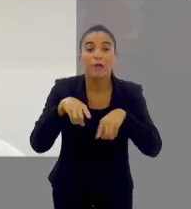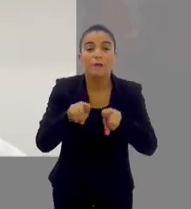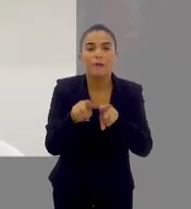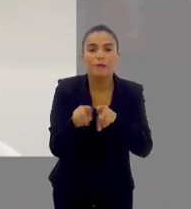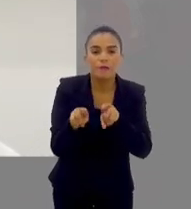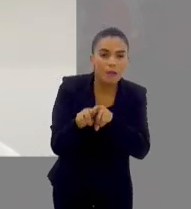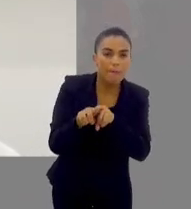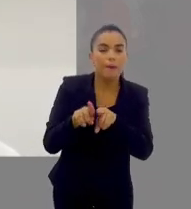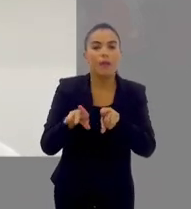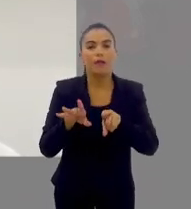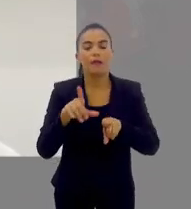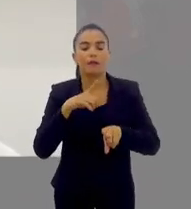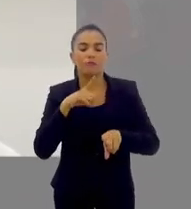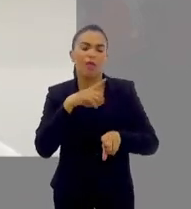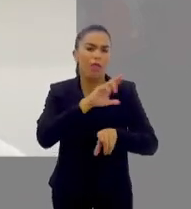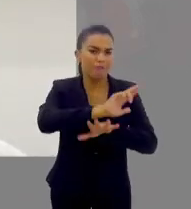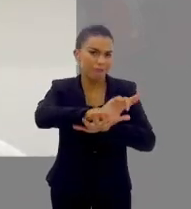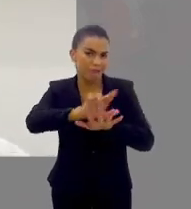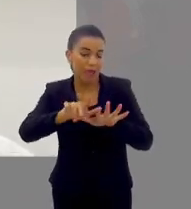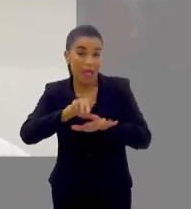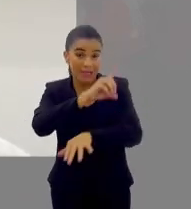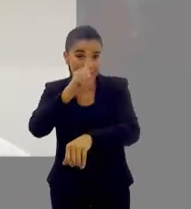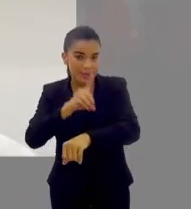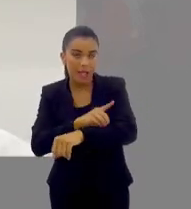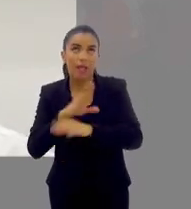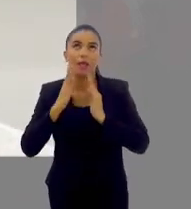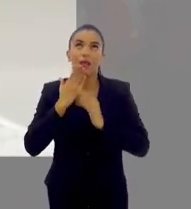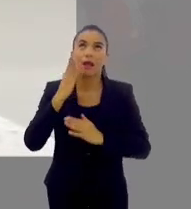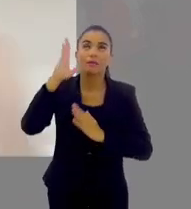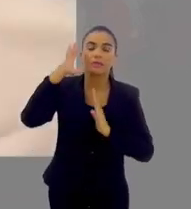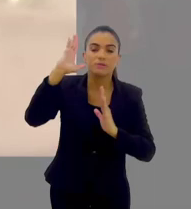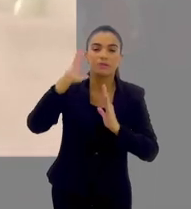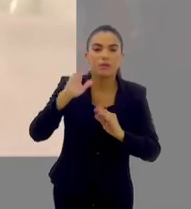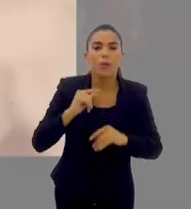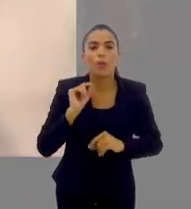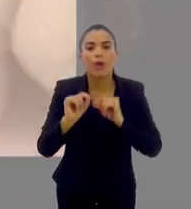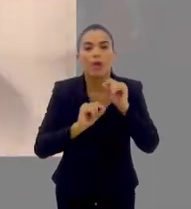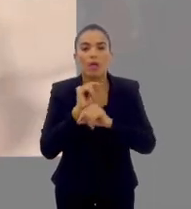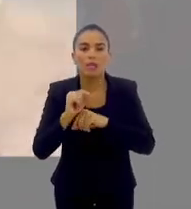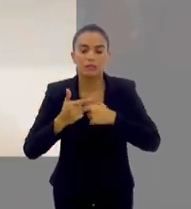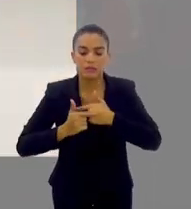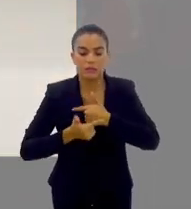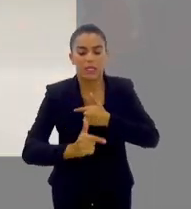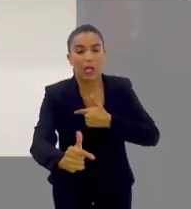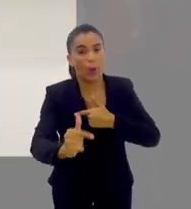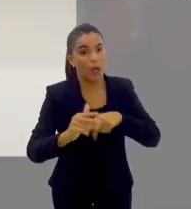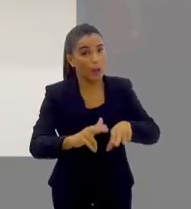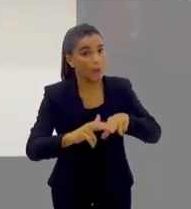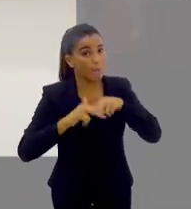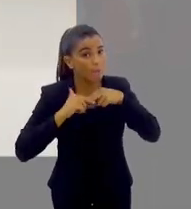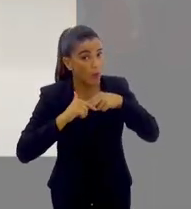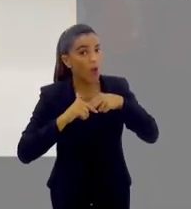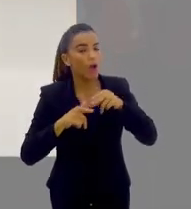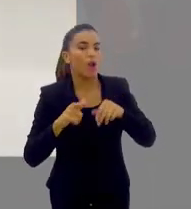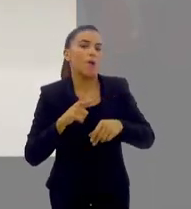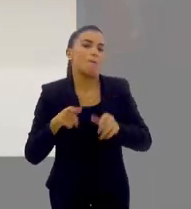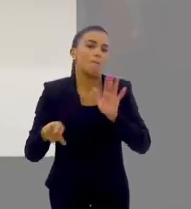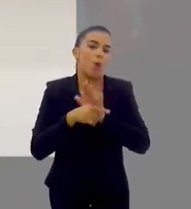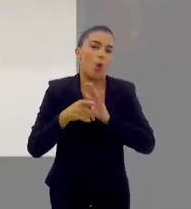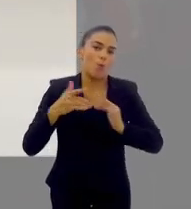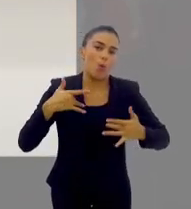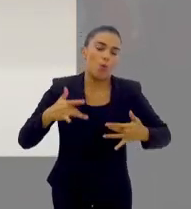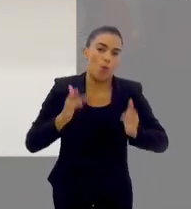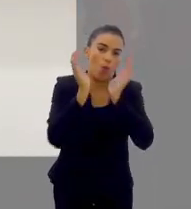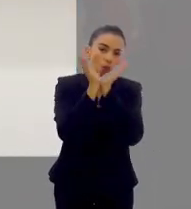muito, não é muito conhecido, mas, dengue, felizmente, caso haja, são sequelas por conta das lesões de